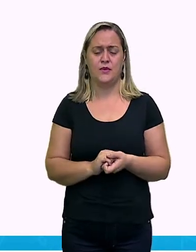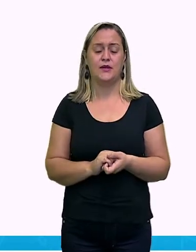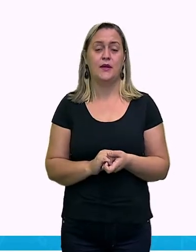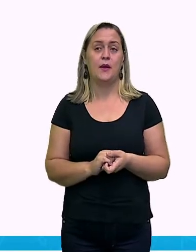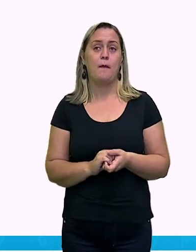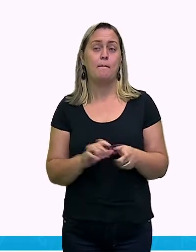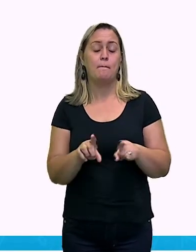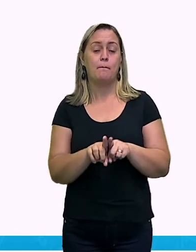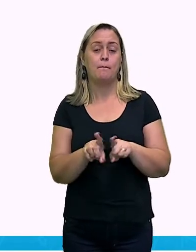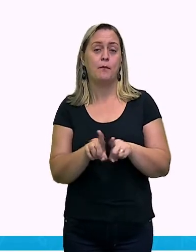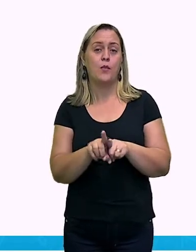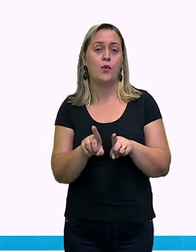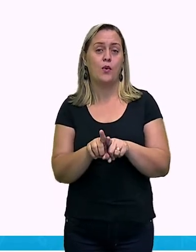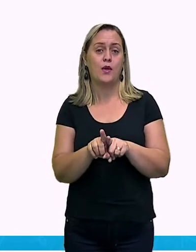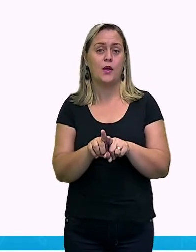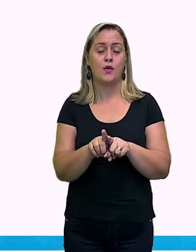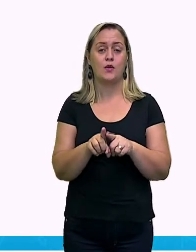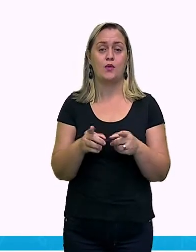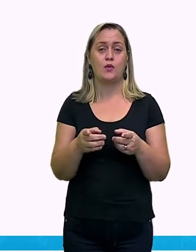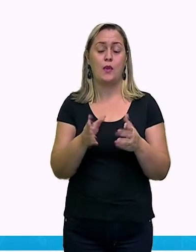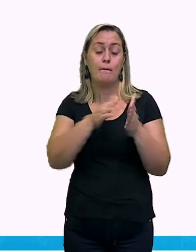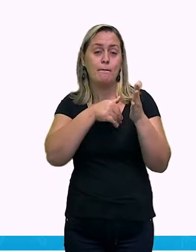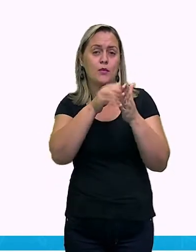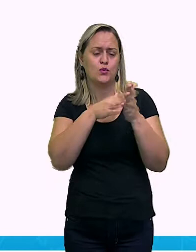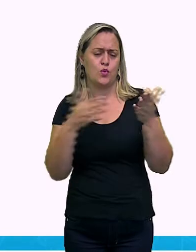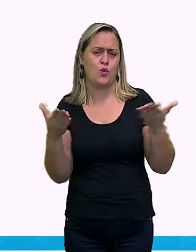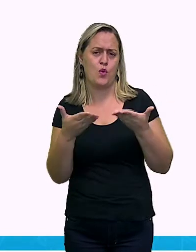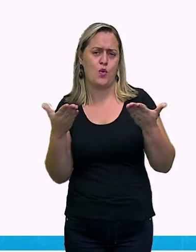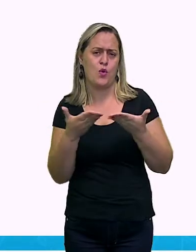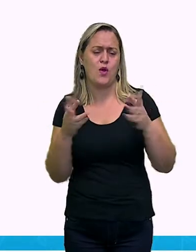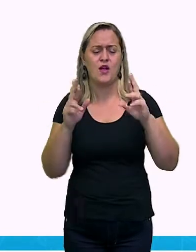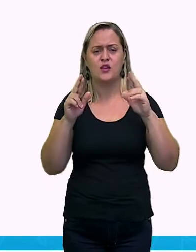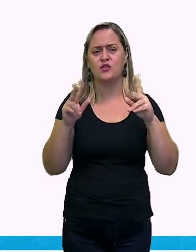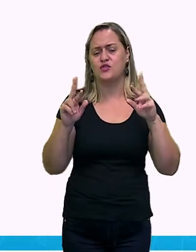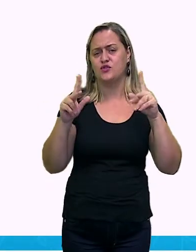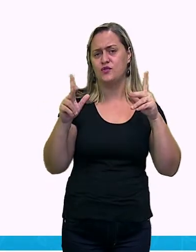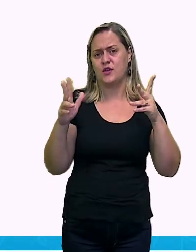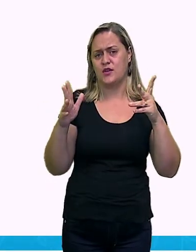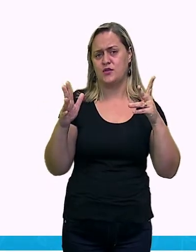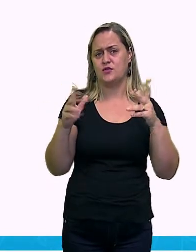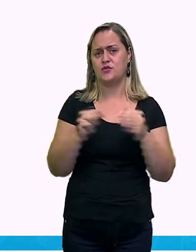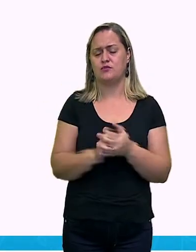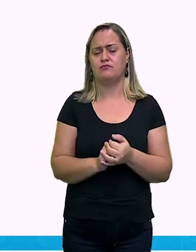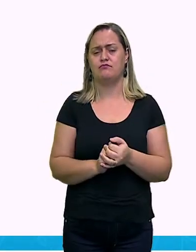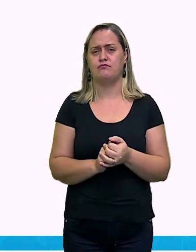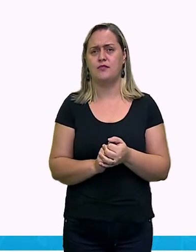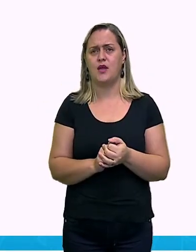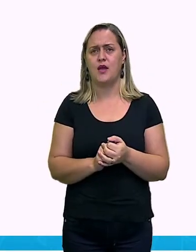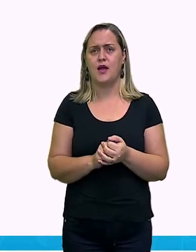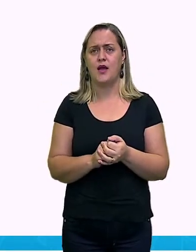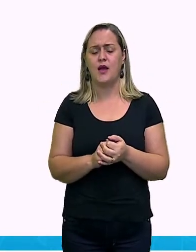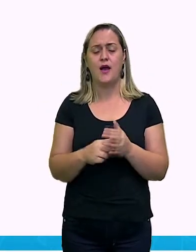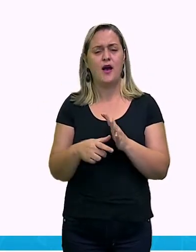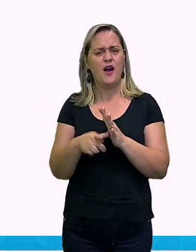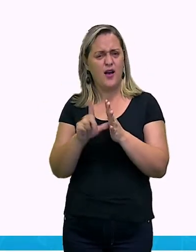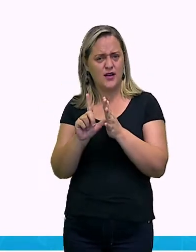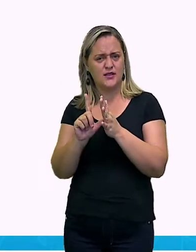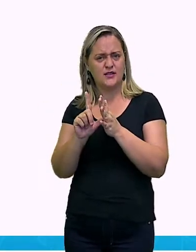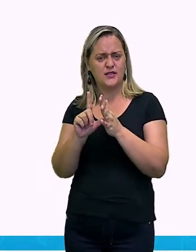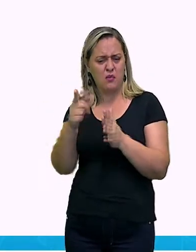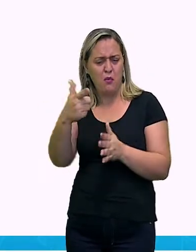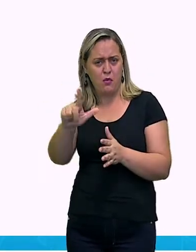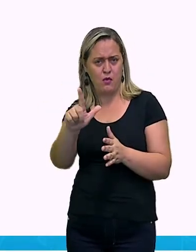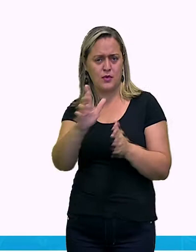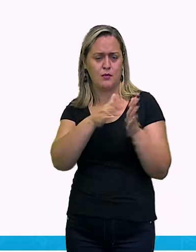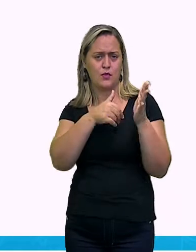justapostas. O que é justaposta? É mesclada. Você pode usar vários tons de cor, um em cima